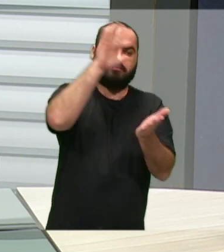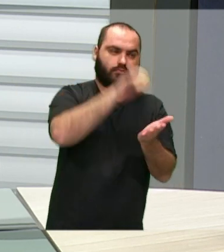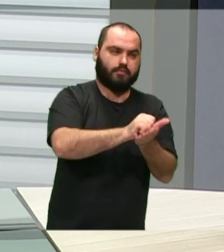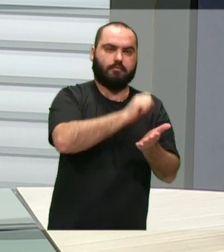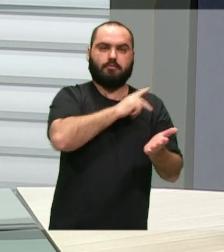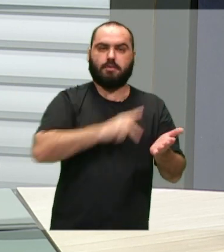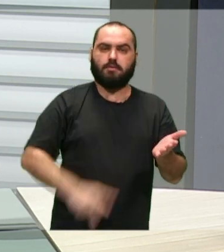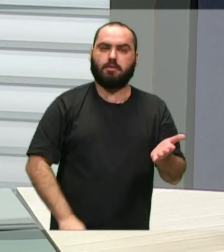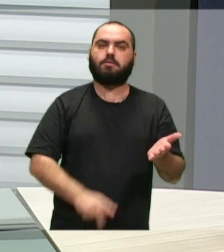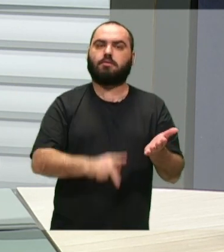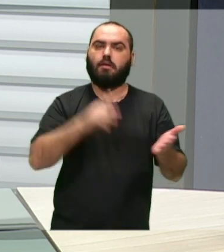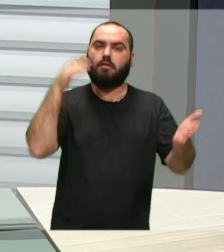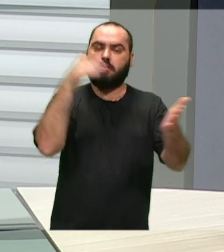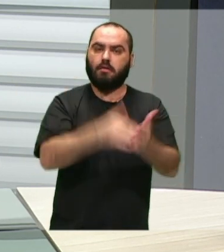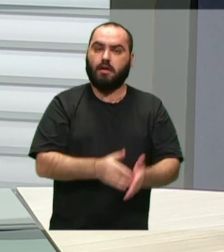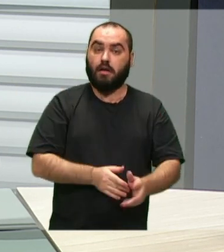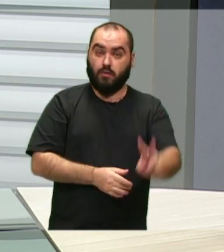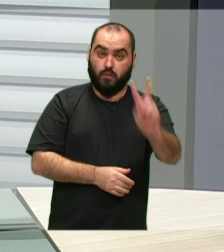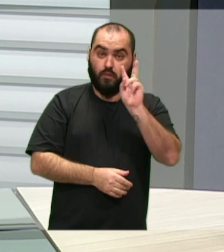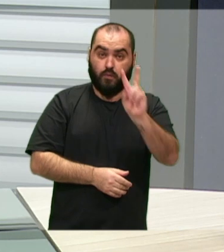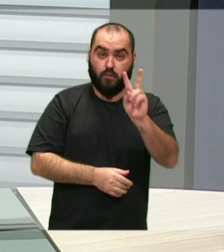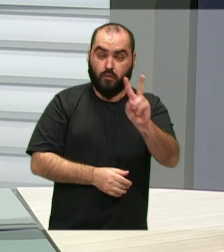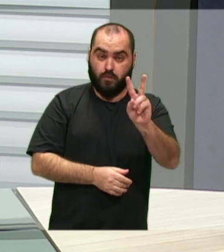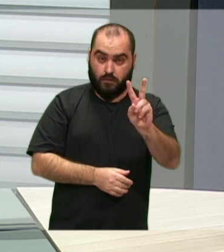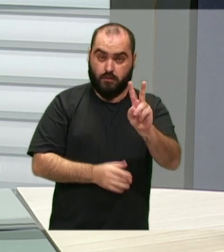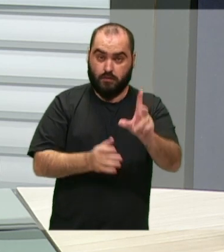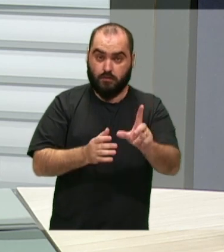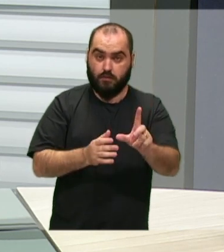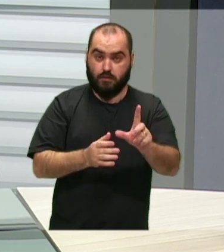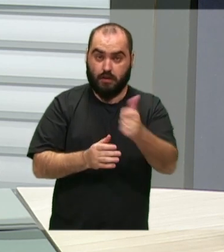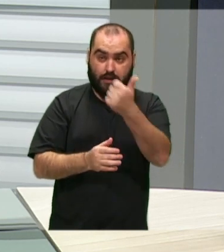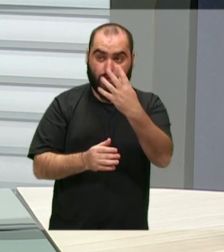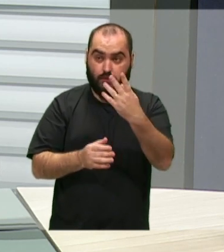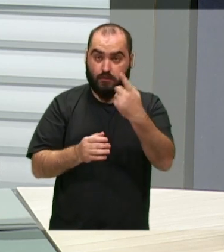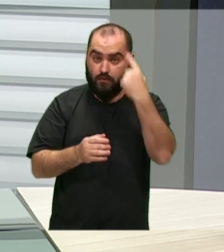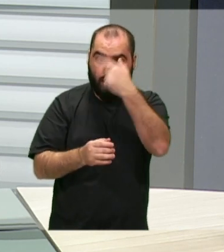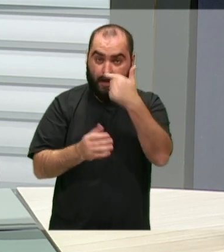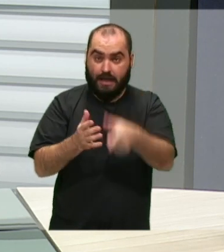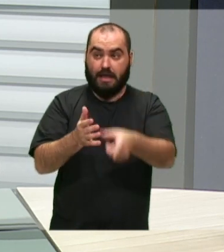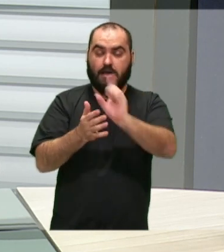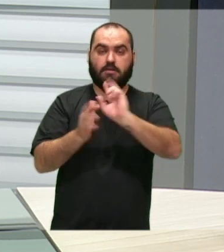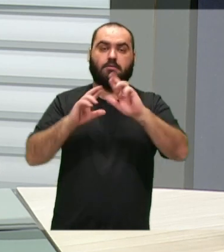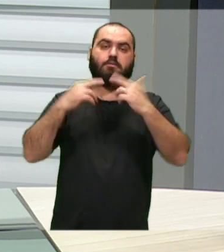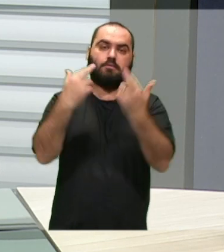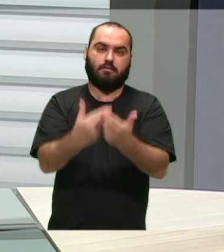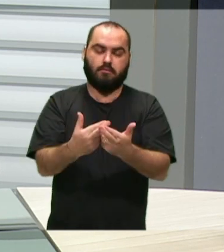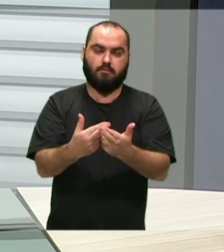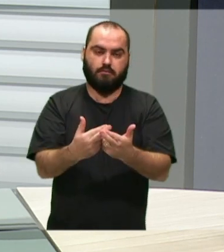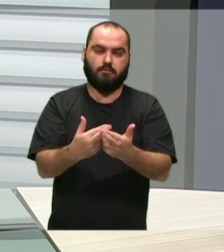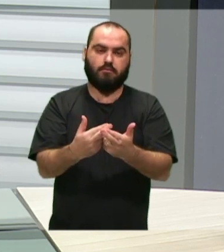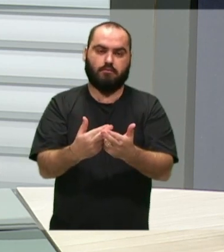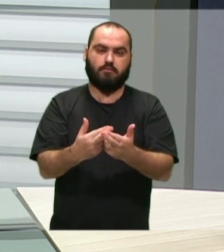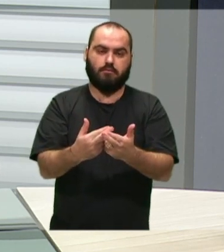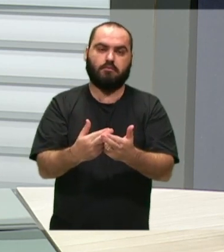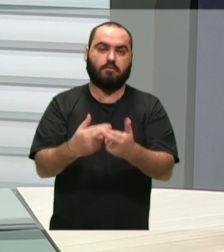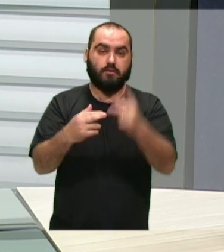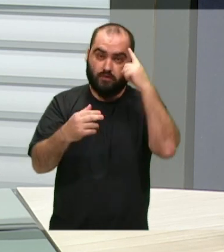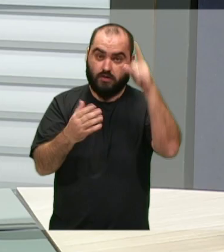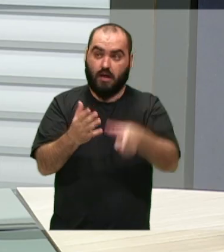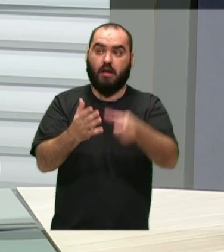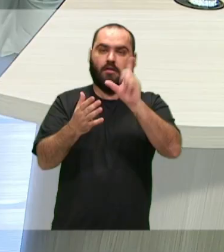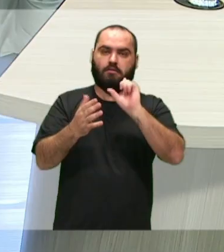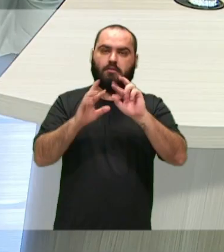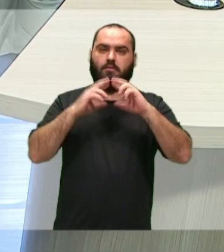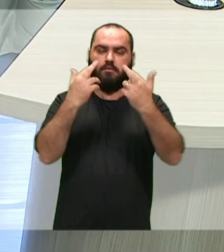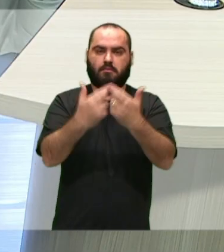presidência até as 14 horas antes das sessões. Todos os projetos, o município tem que mandar para ser avaliado até 14 horas de um dia antes da sessão.